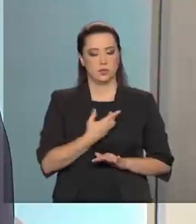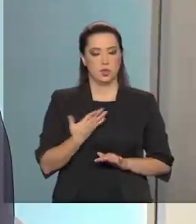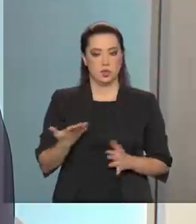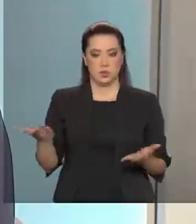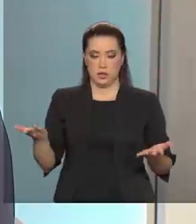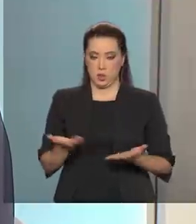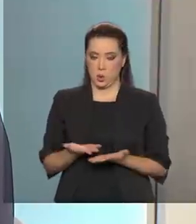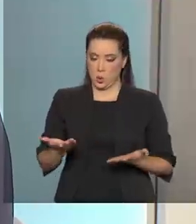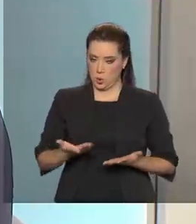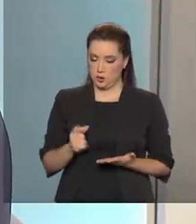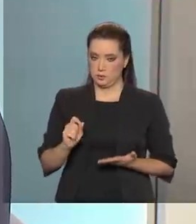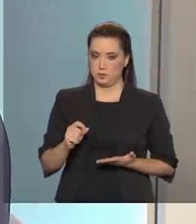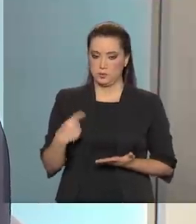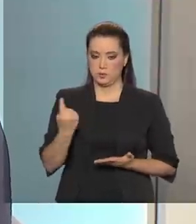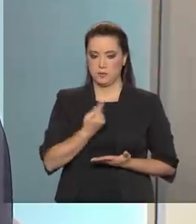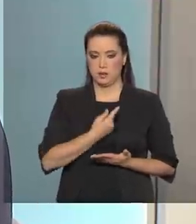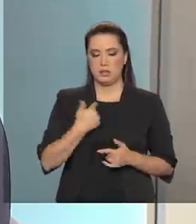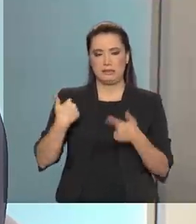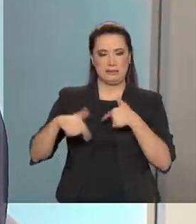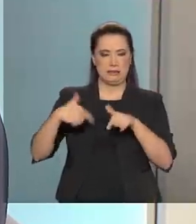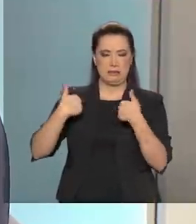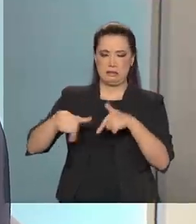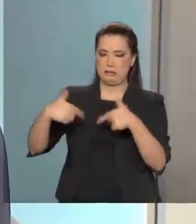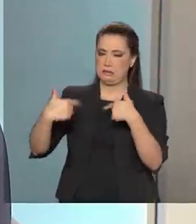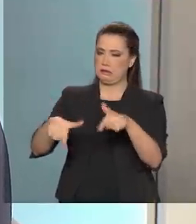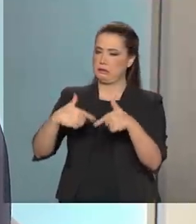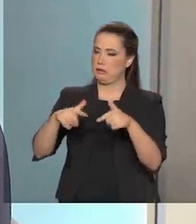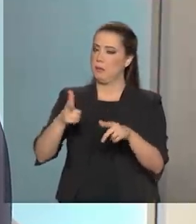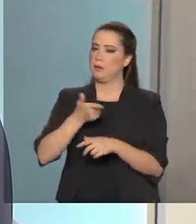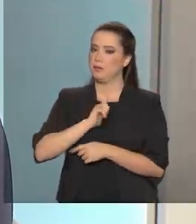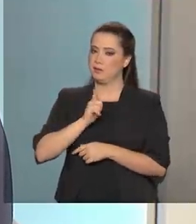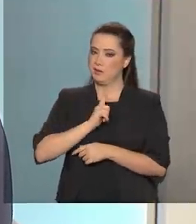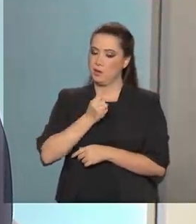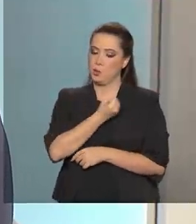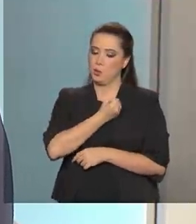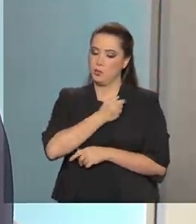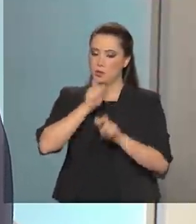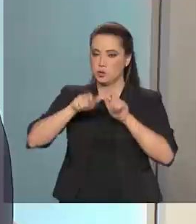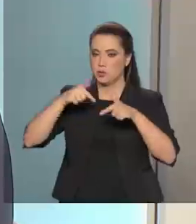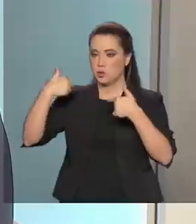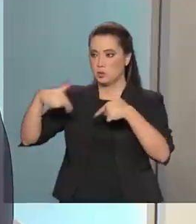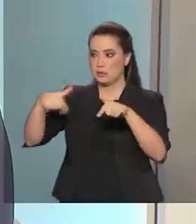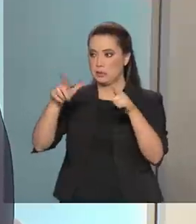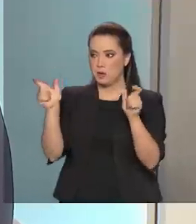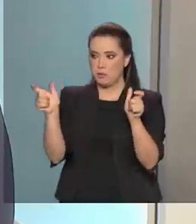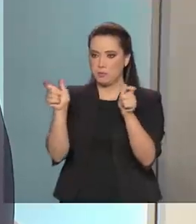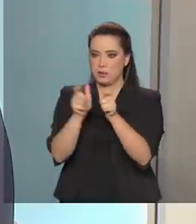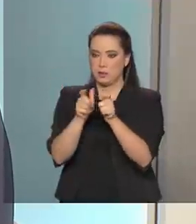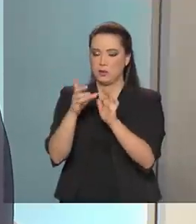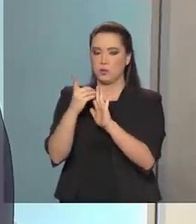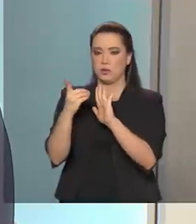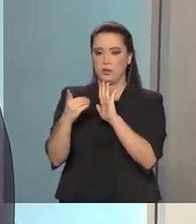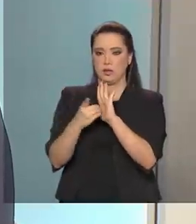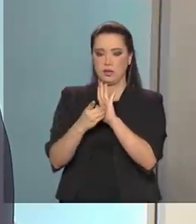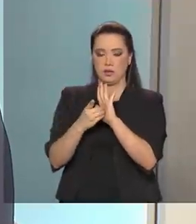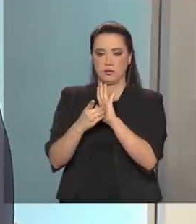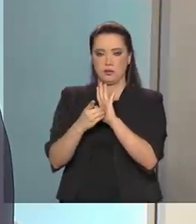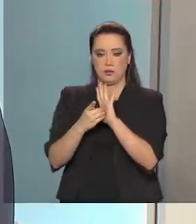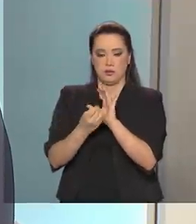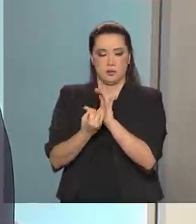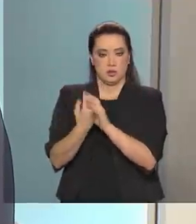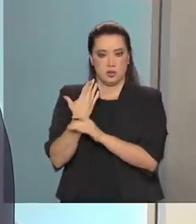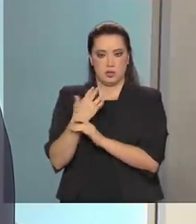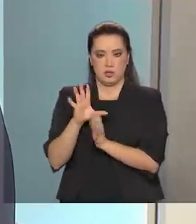missões e com efetivo pequeno. Se nós olharmos o nosso decreto, o decreto de